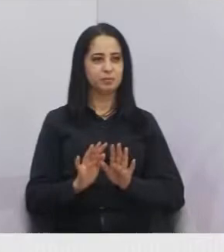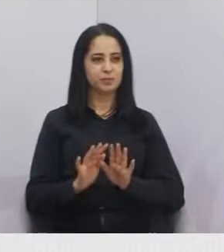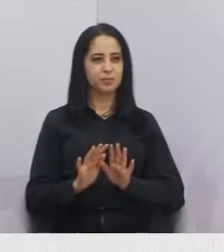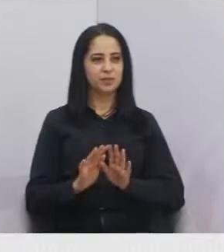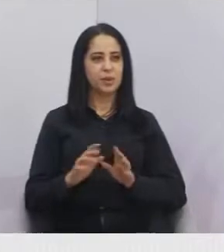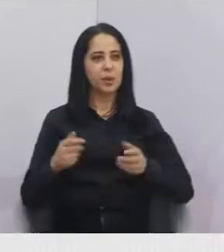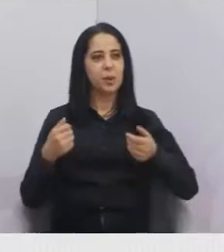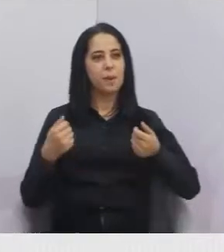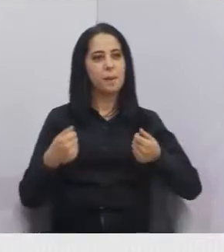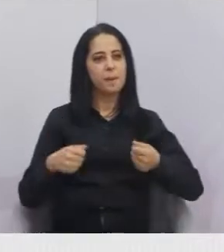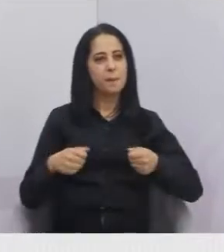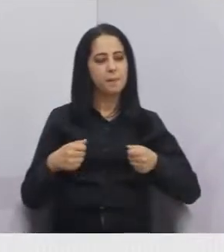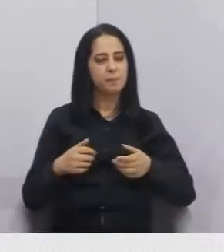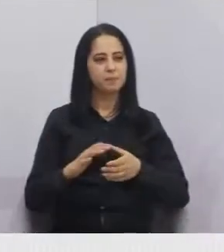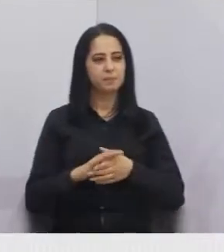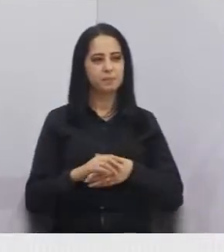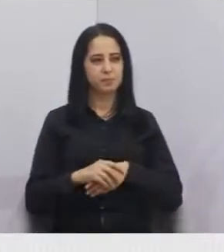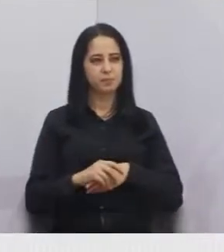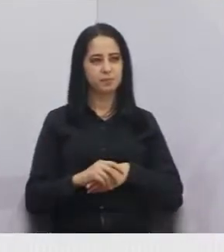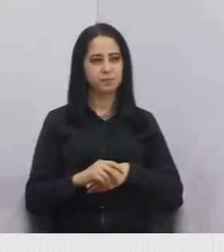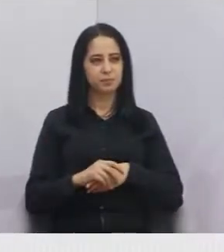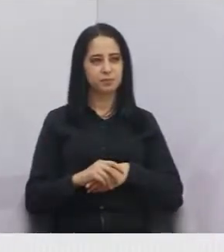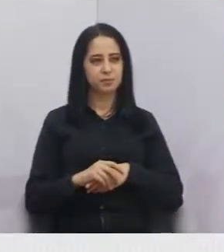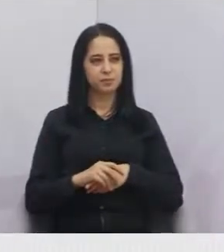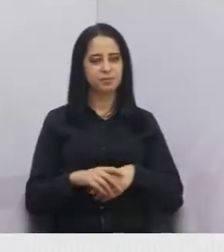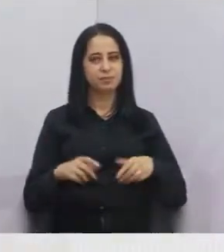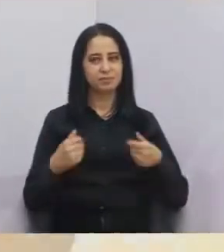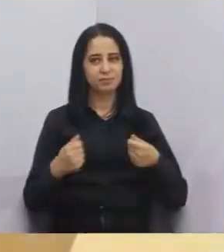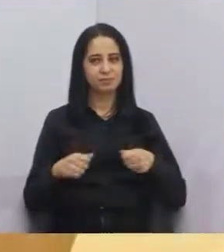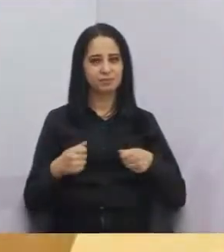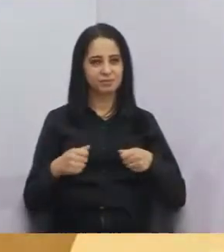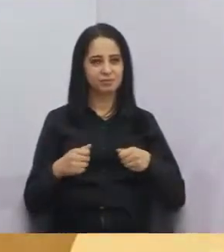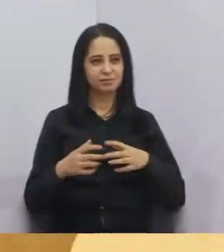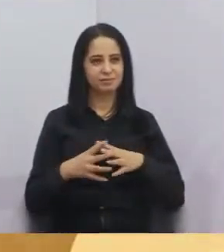pedido desse vereador, que atenda essa comunidade aqui, assim que não pode ficar.